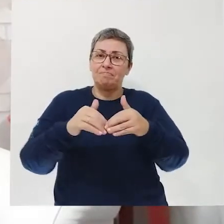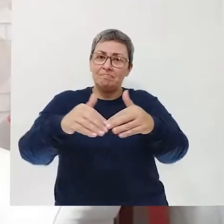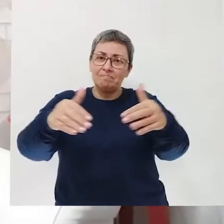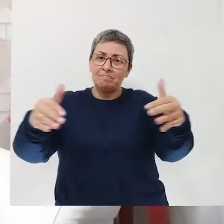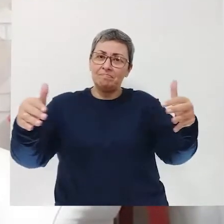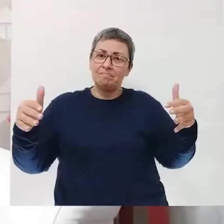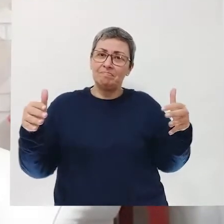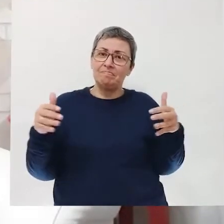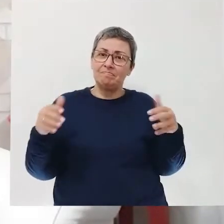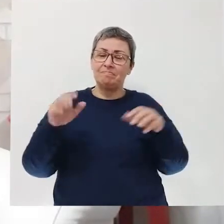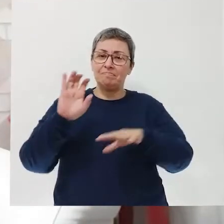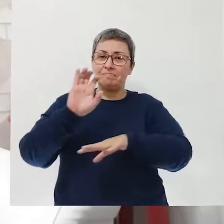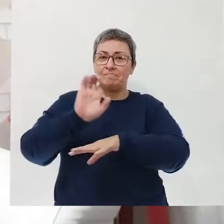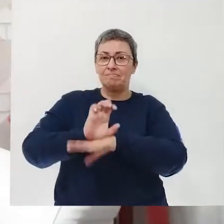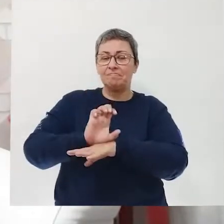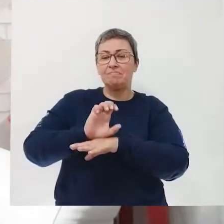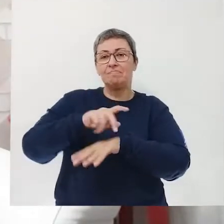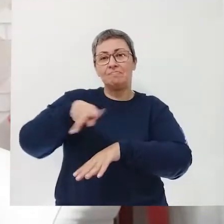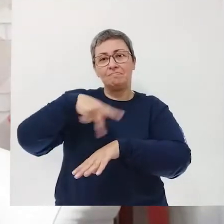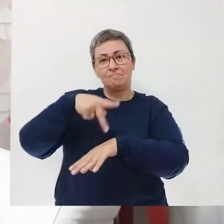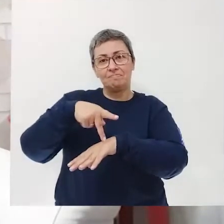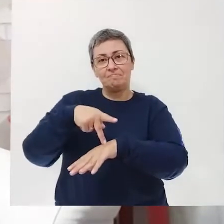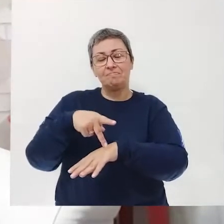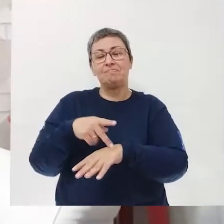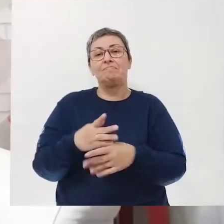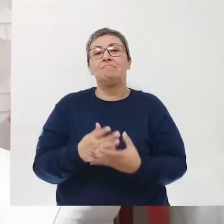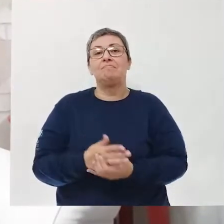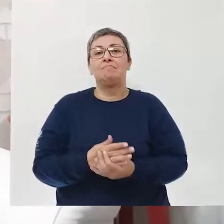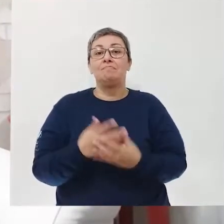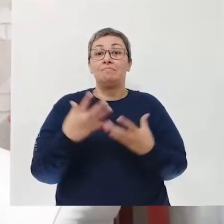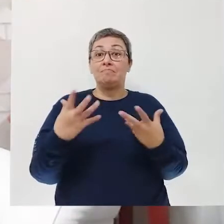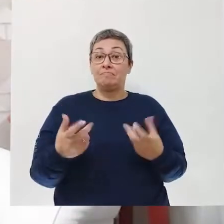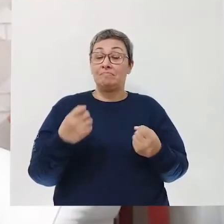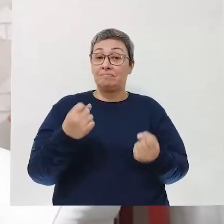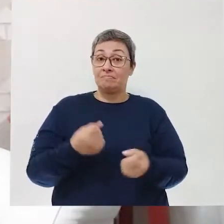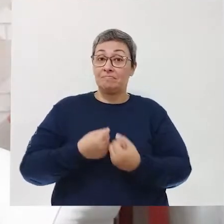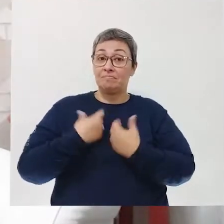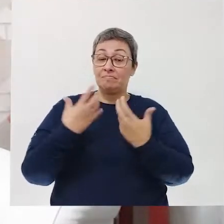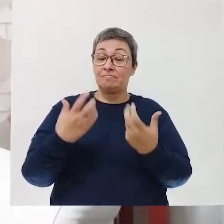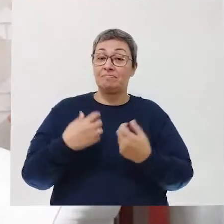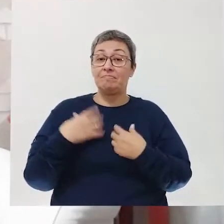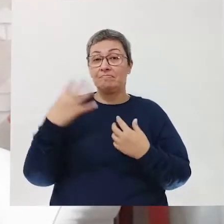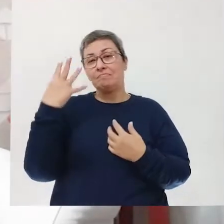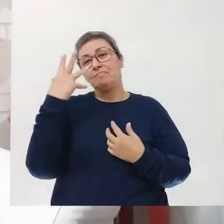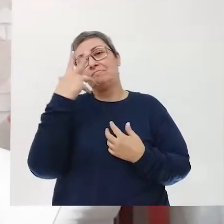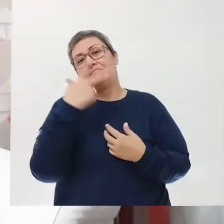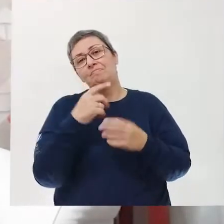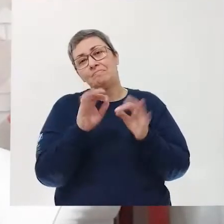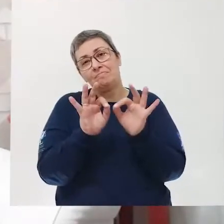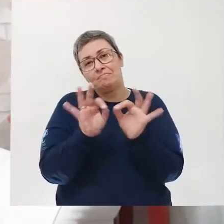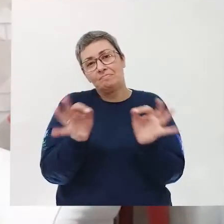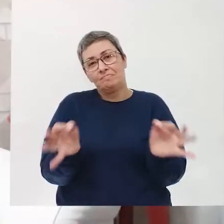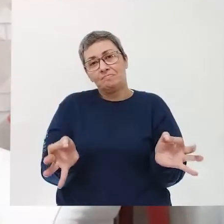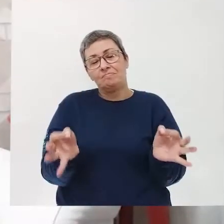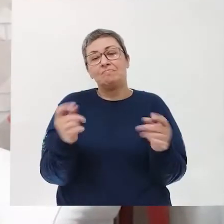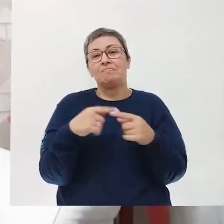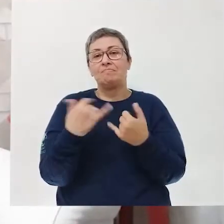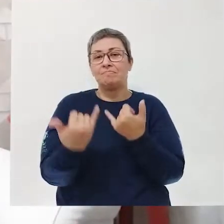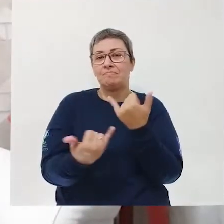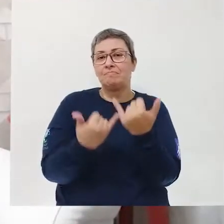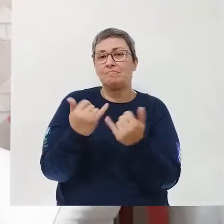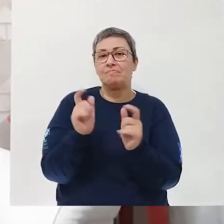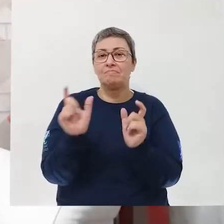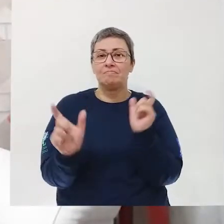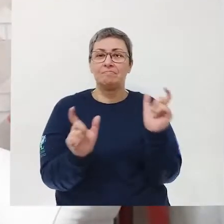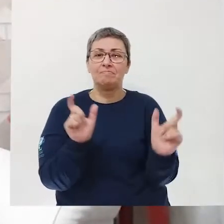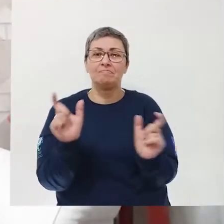periferias do nosso estado e do nosso país. Sua poesia é bela e simples. Ele brinca